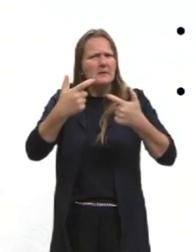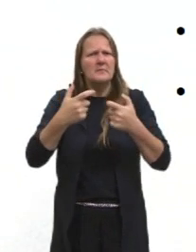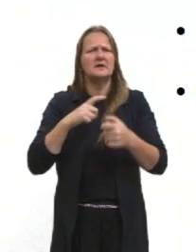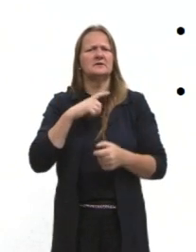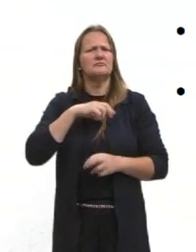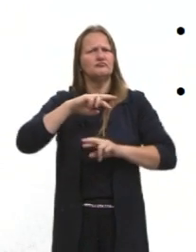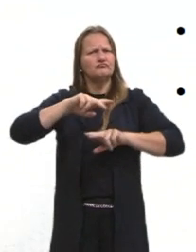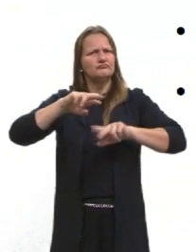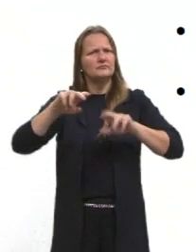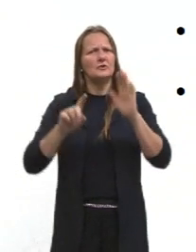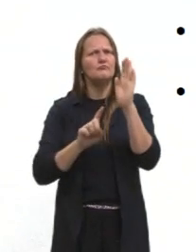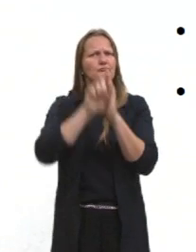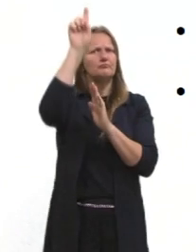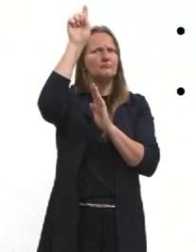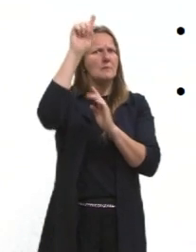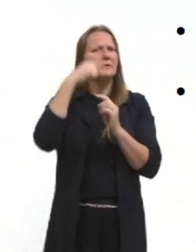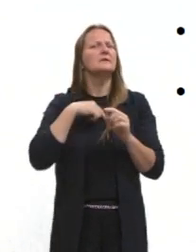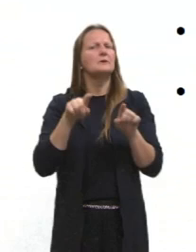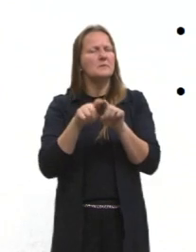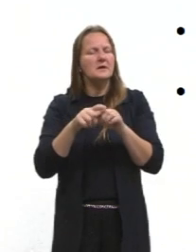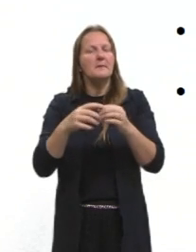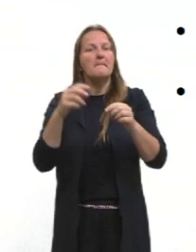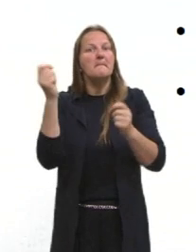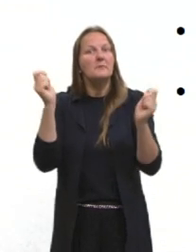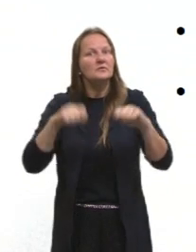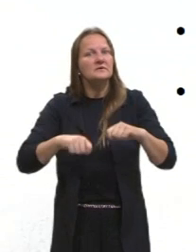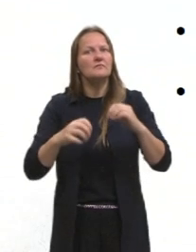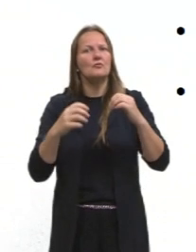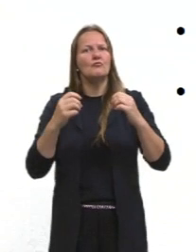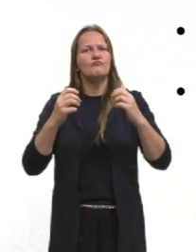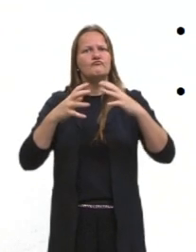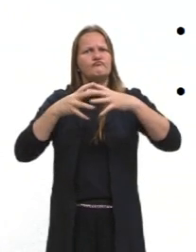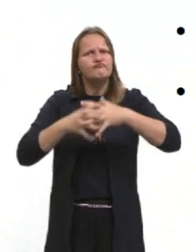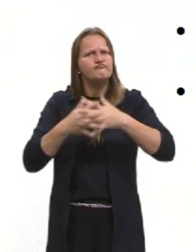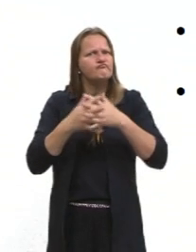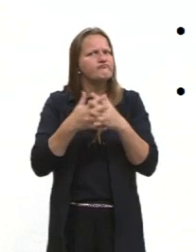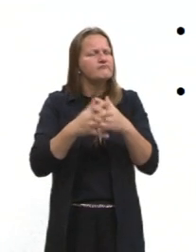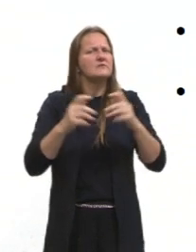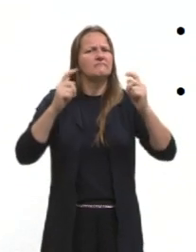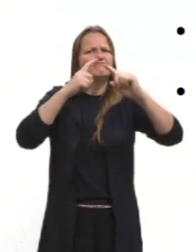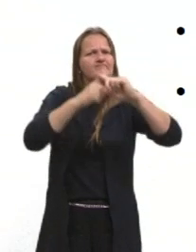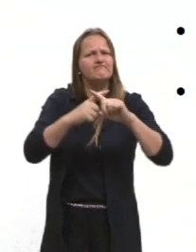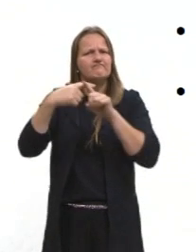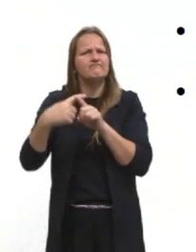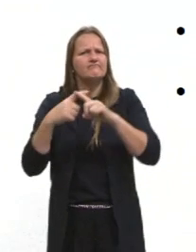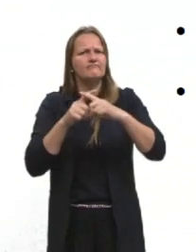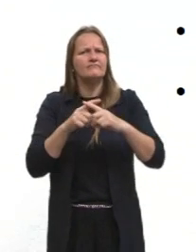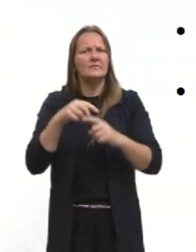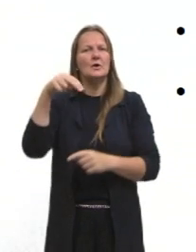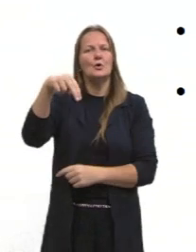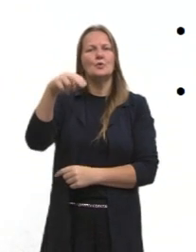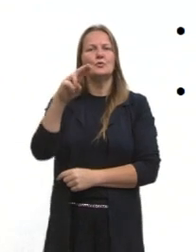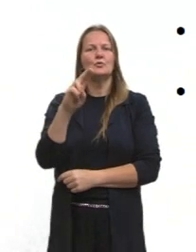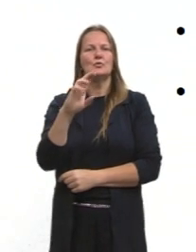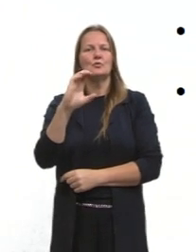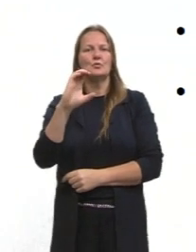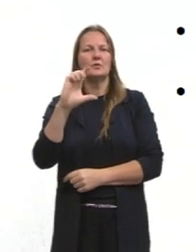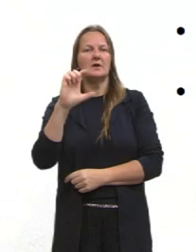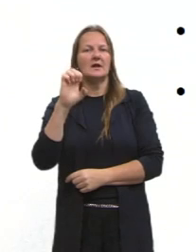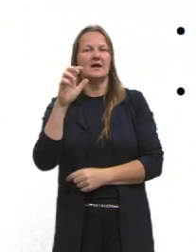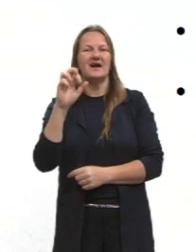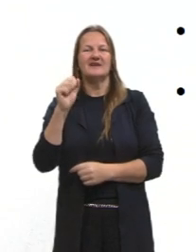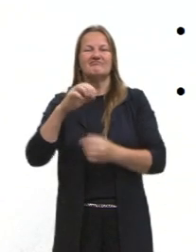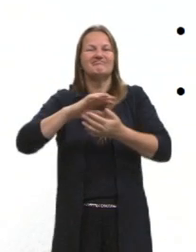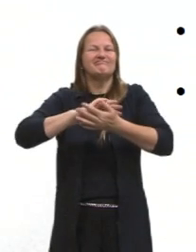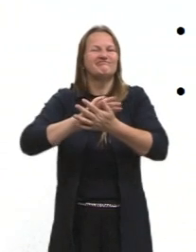tensão por um possível conflito nuclear entre Estados Unidos e União Soviética, que provavelmente destruiria o mundo, que